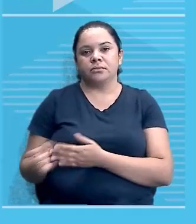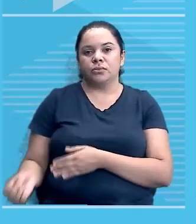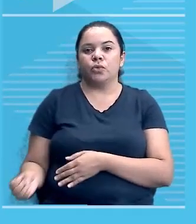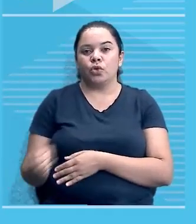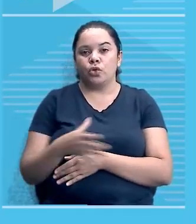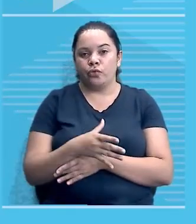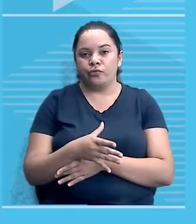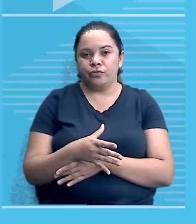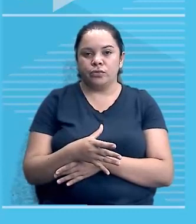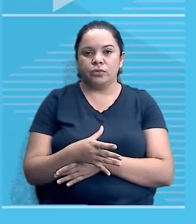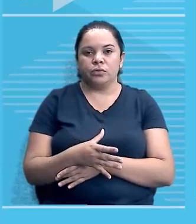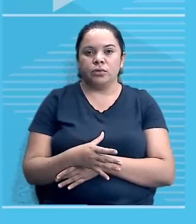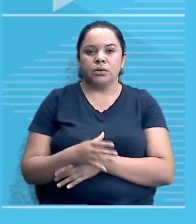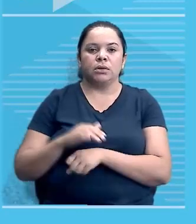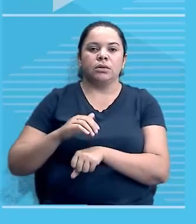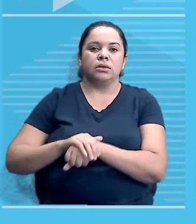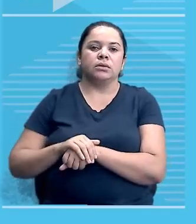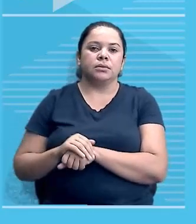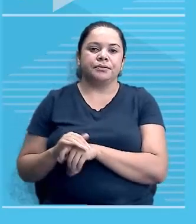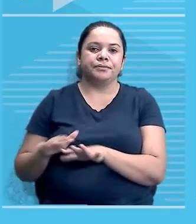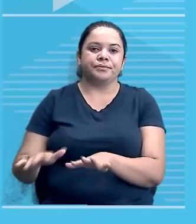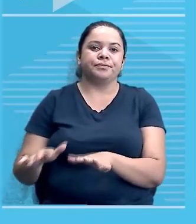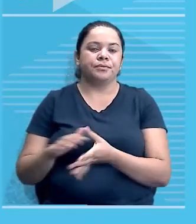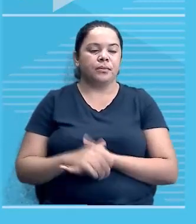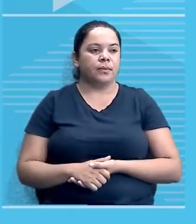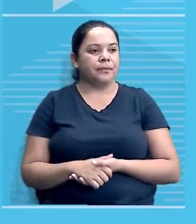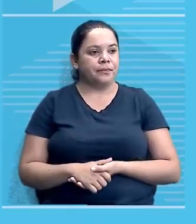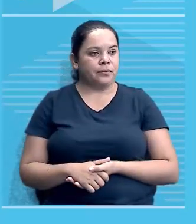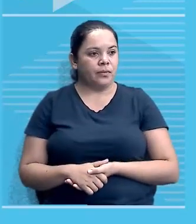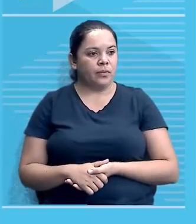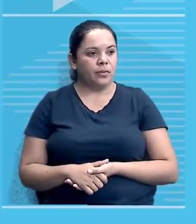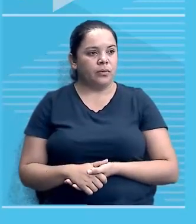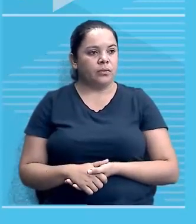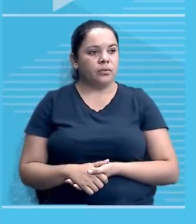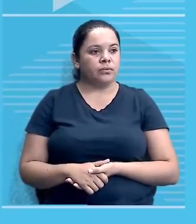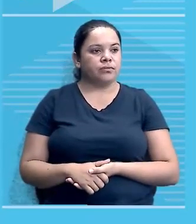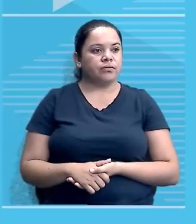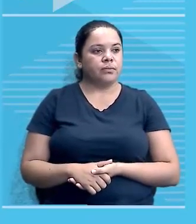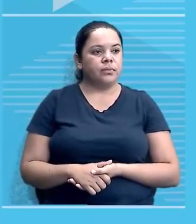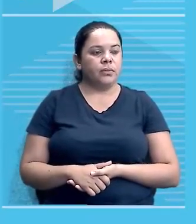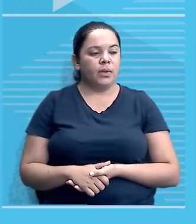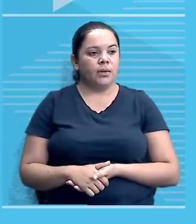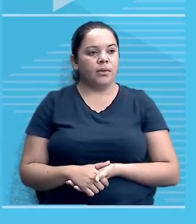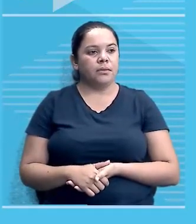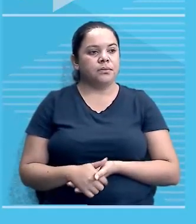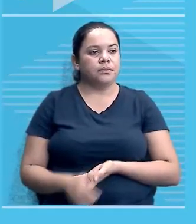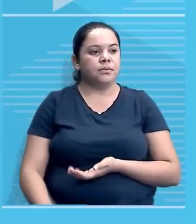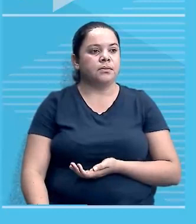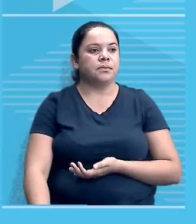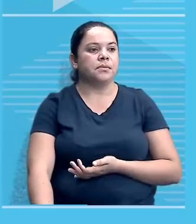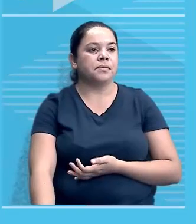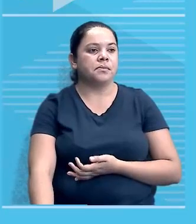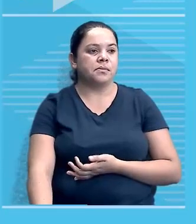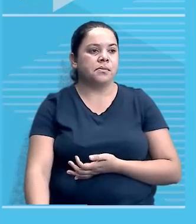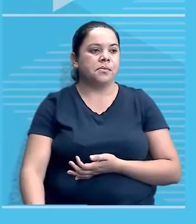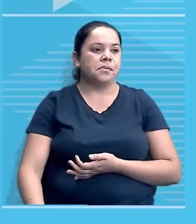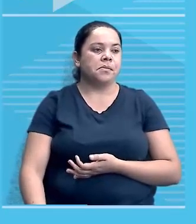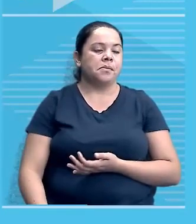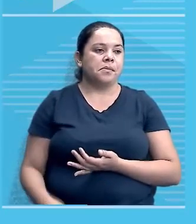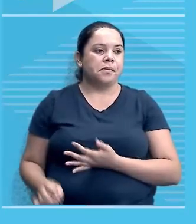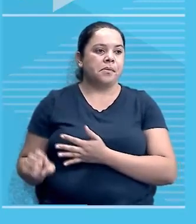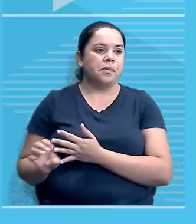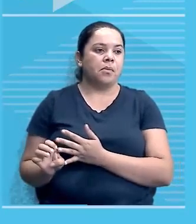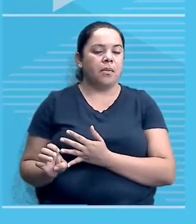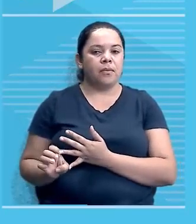Na alternativa E, muitas tribos e etnias africanas diferentes ficaram